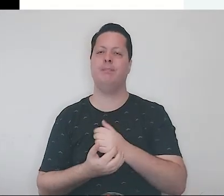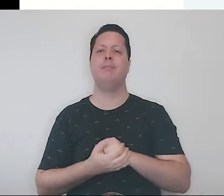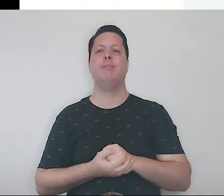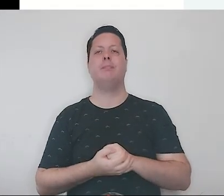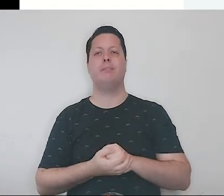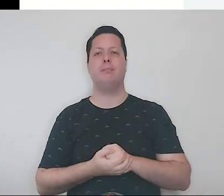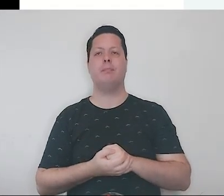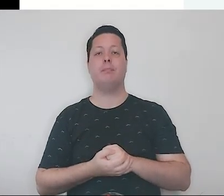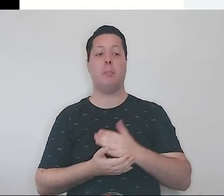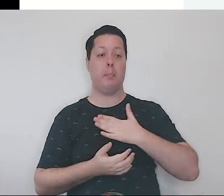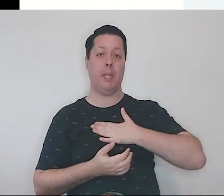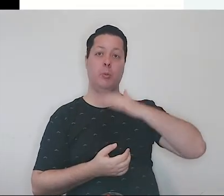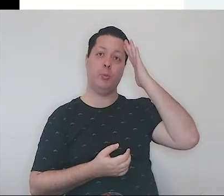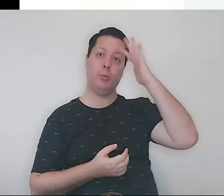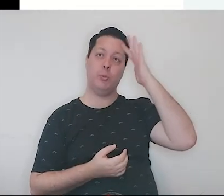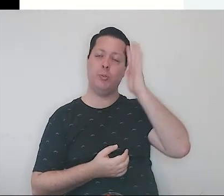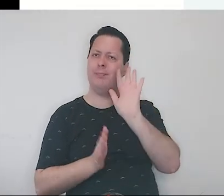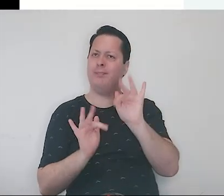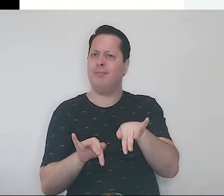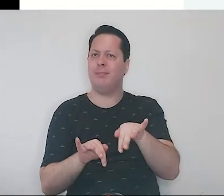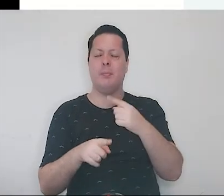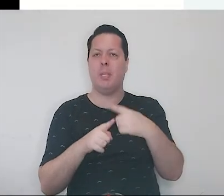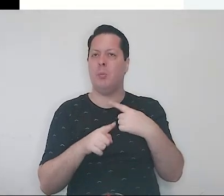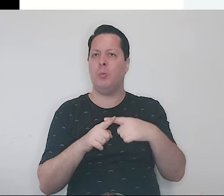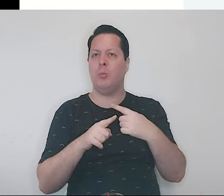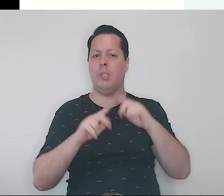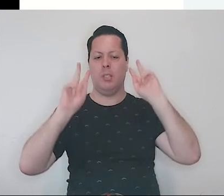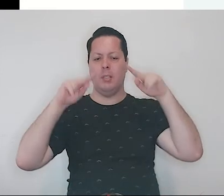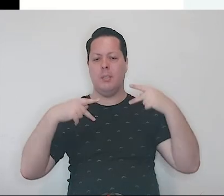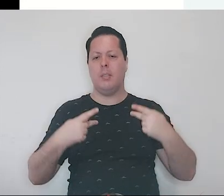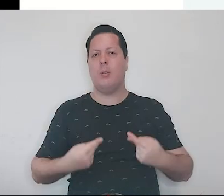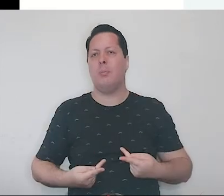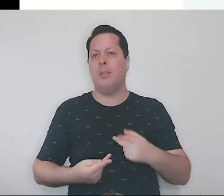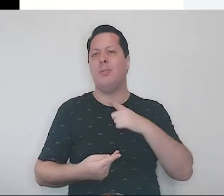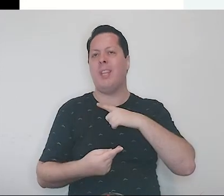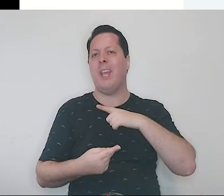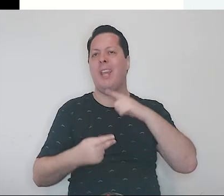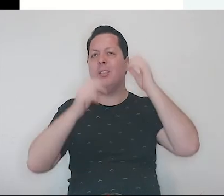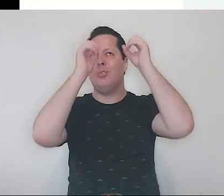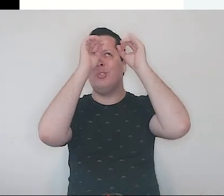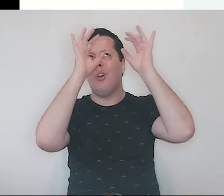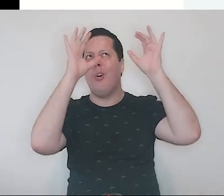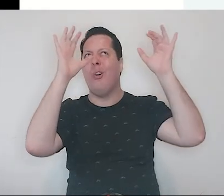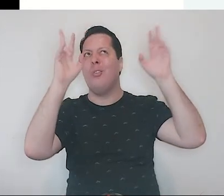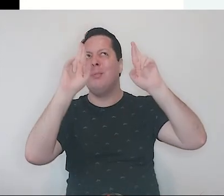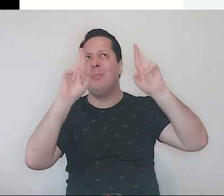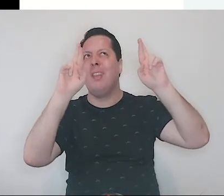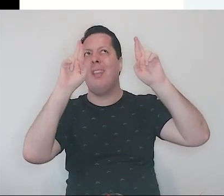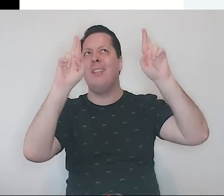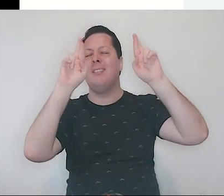e aí pensa, meu sonho já era. Porque um ser humano vive com um certo sonho, né? A esperança.